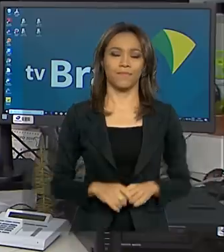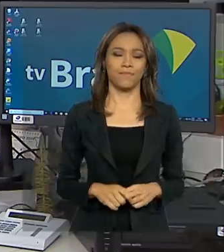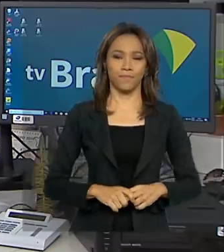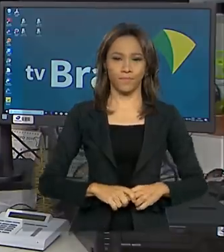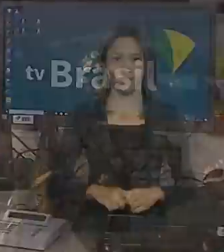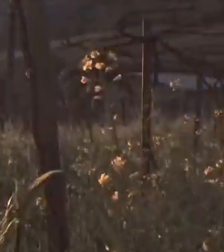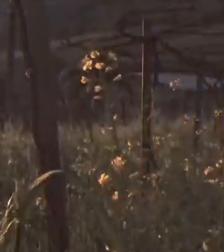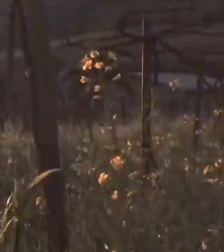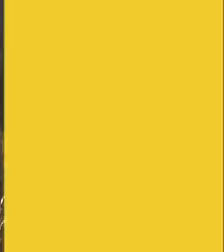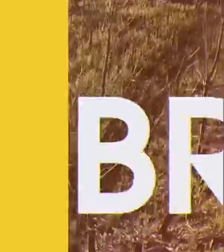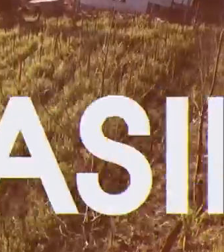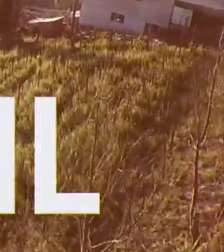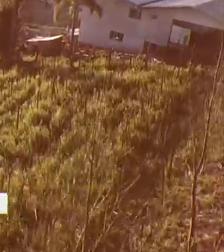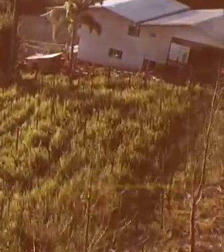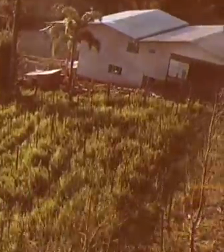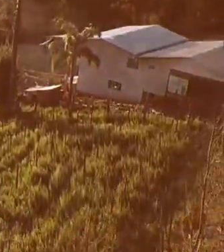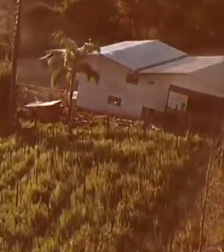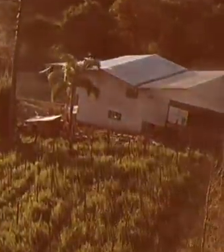ar.